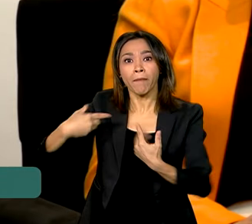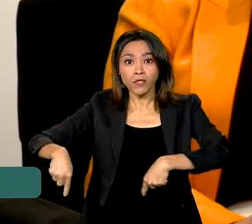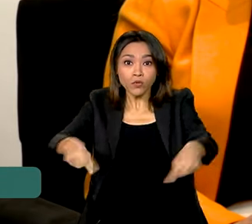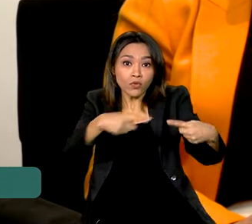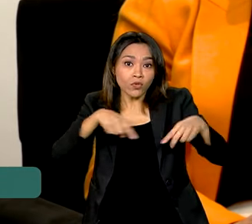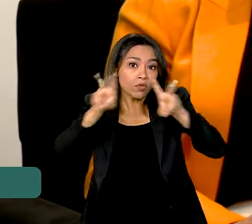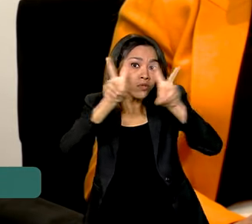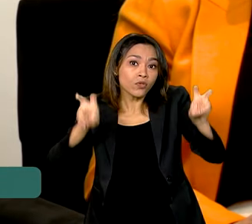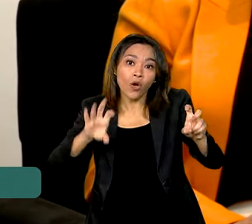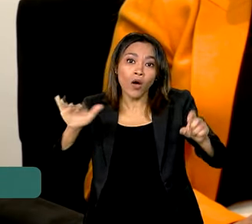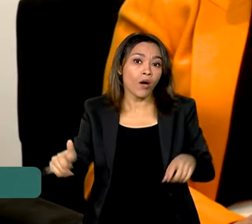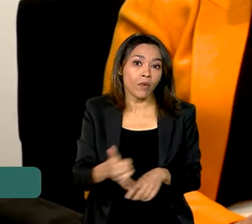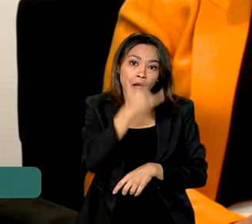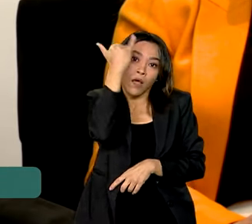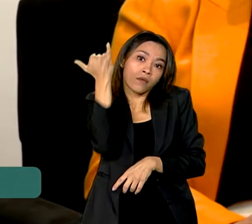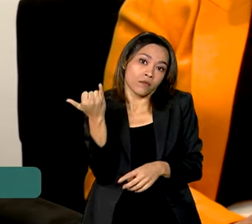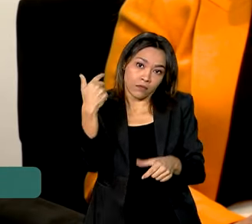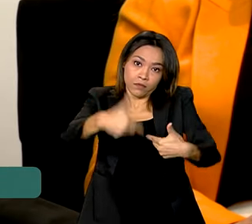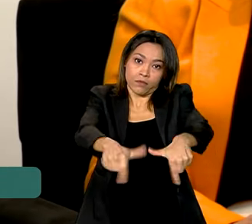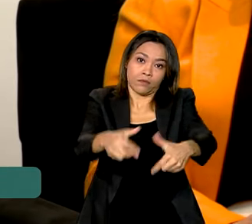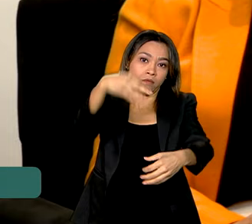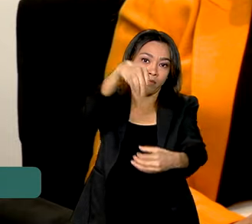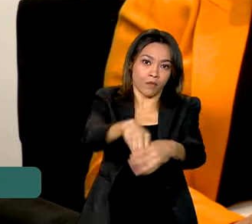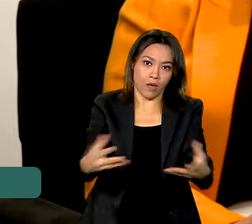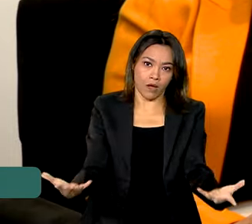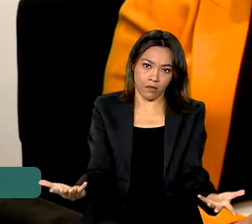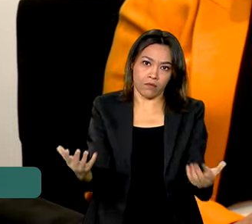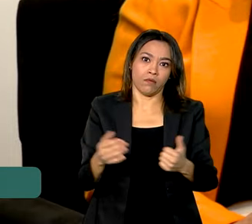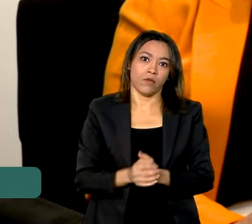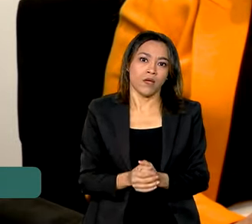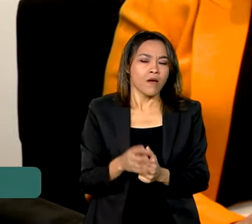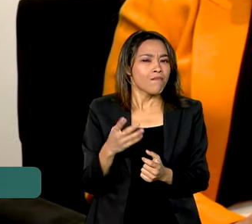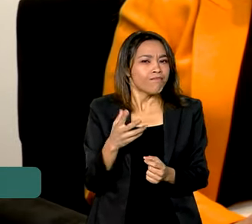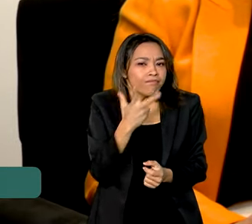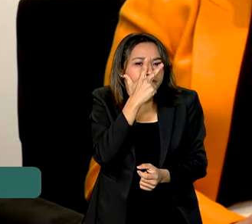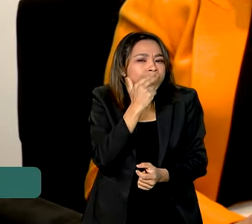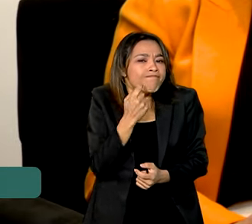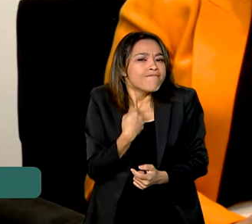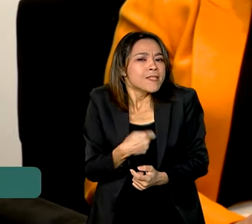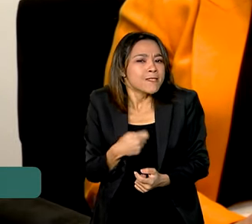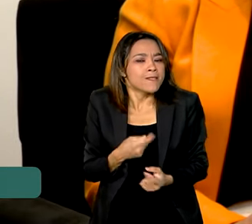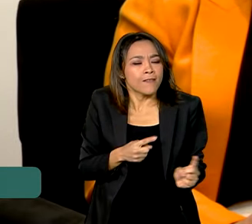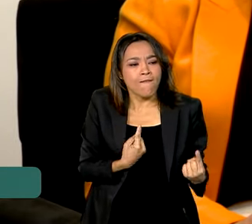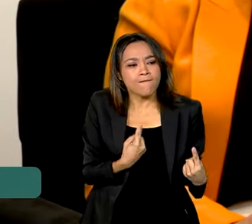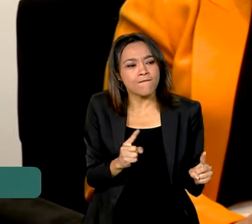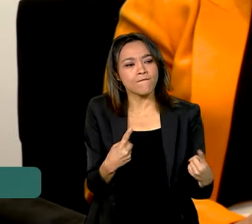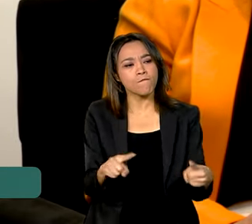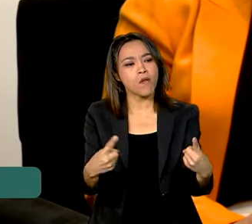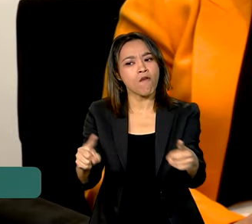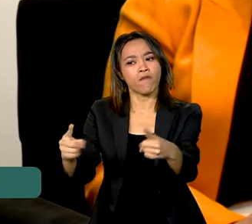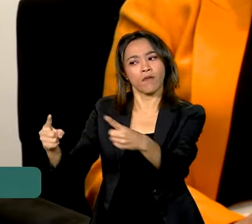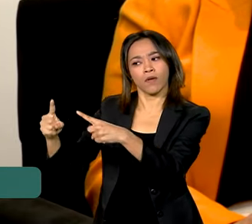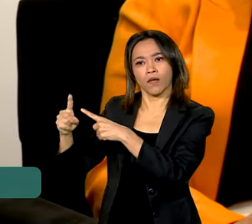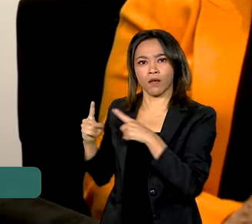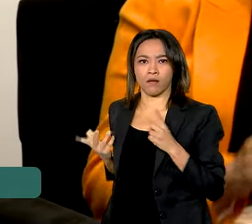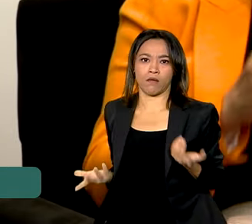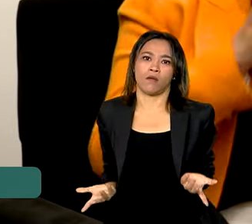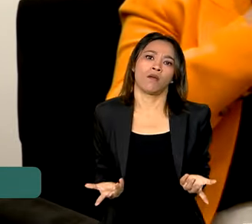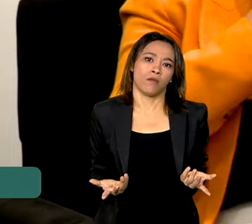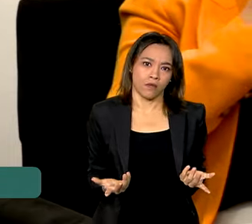será que não é necessário um processo de provocação, de modernização do parque produtivo?